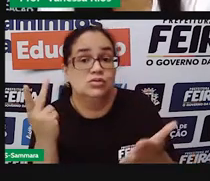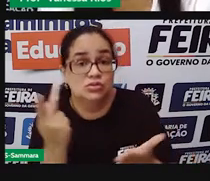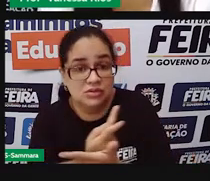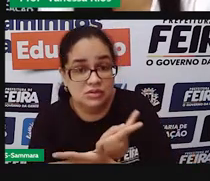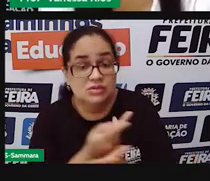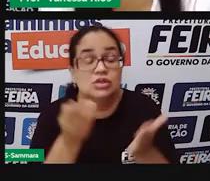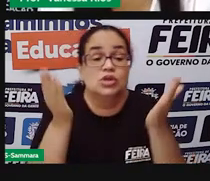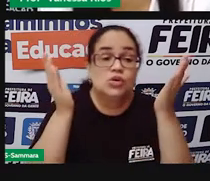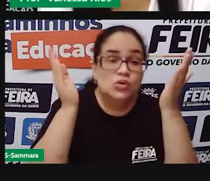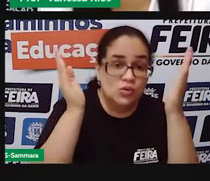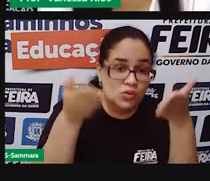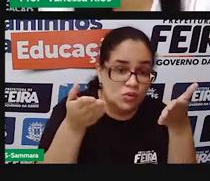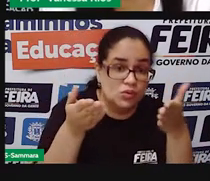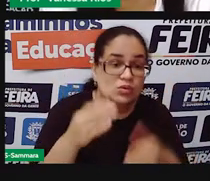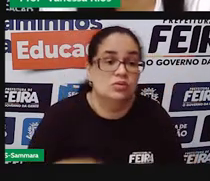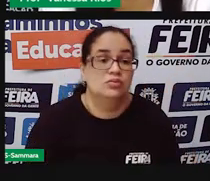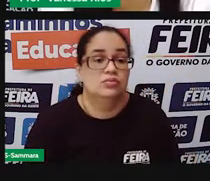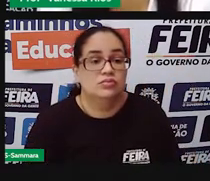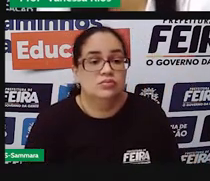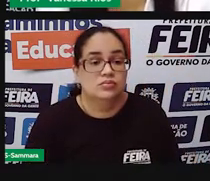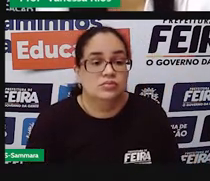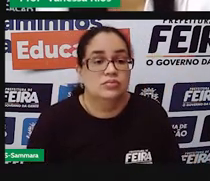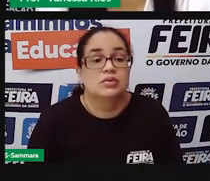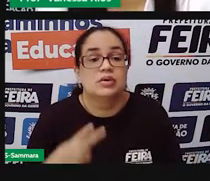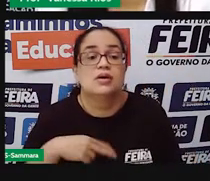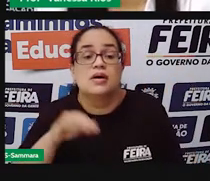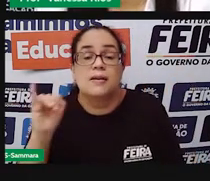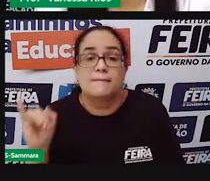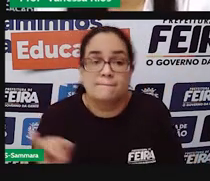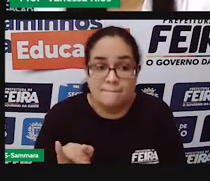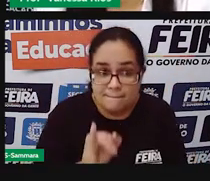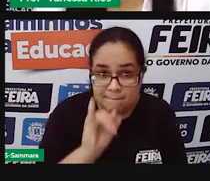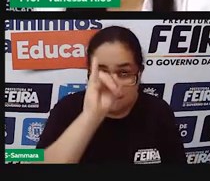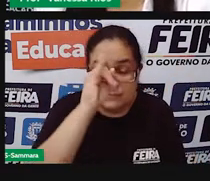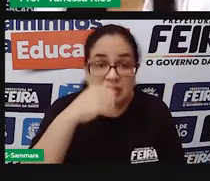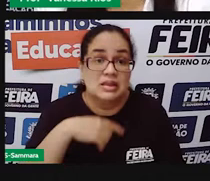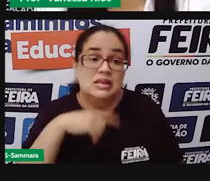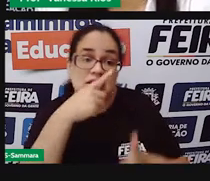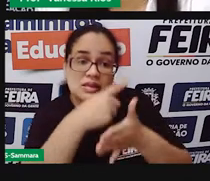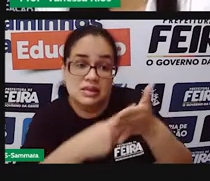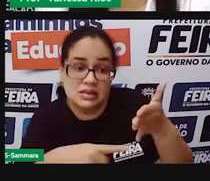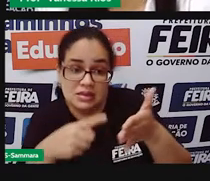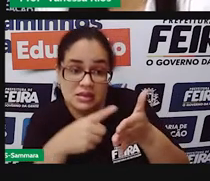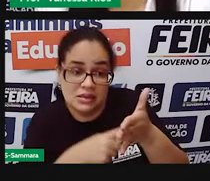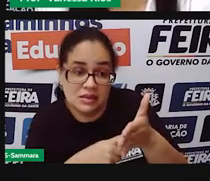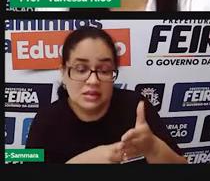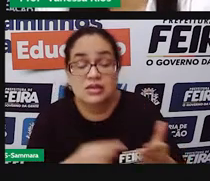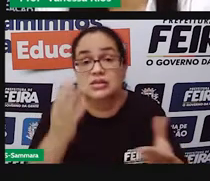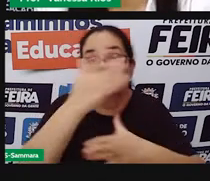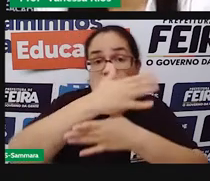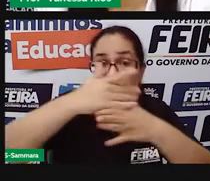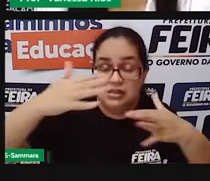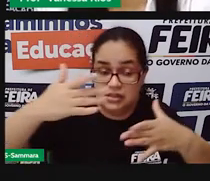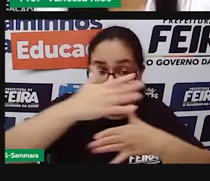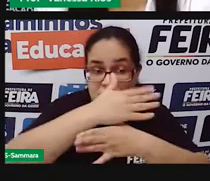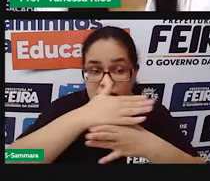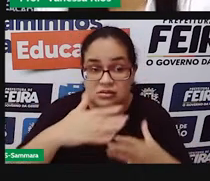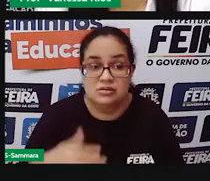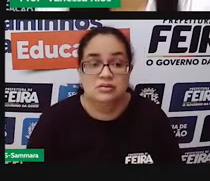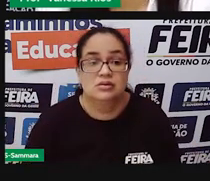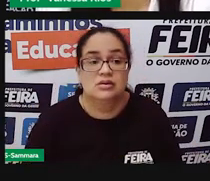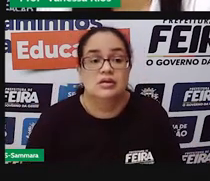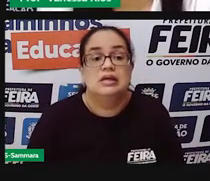hoje, principalmente aí nas cidades menores, principalmente aí nas eleições menores, né? Nos municípios. A